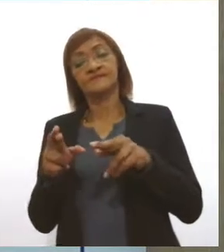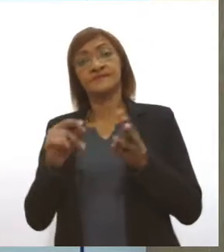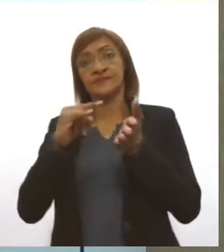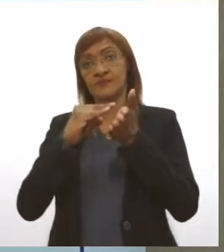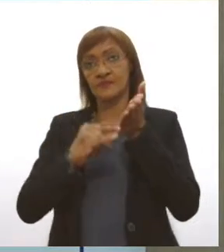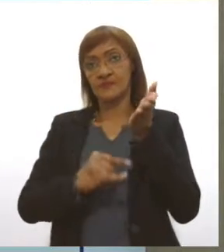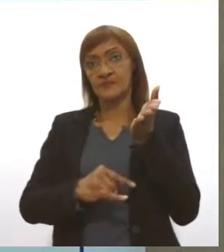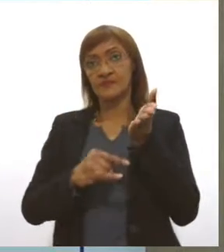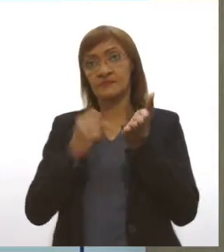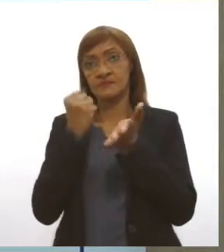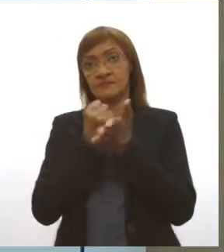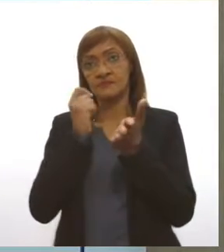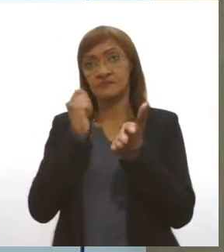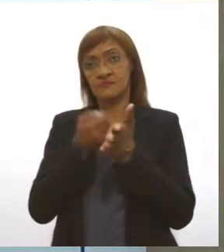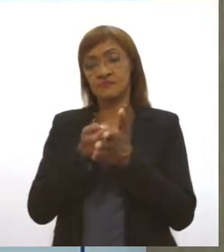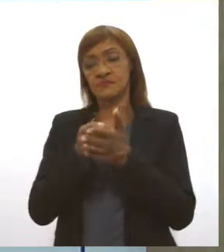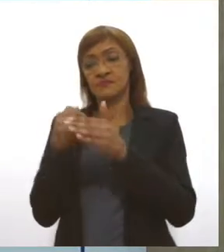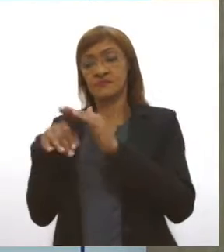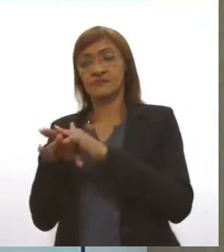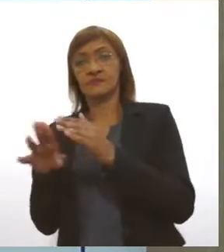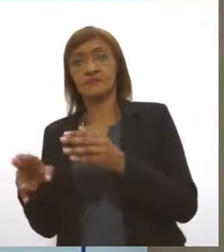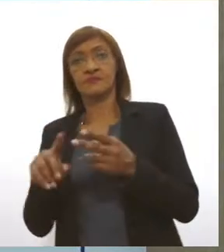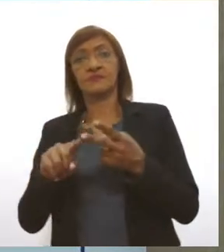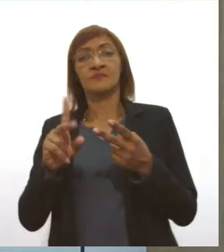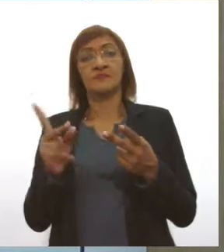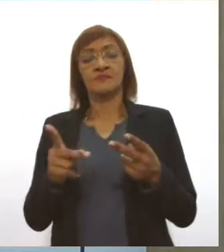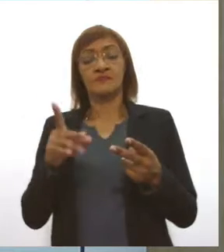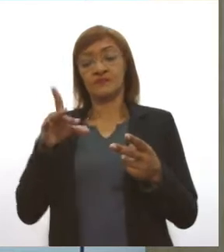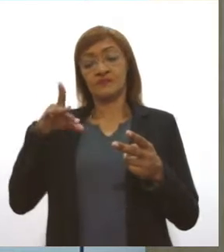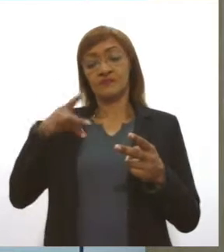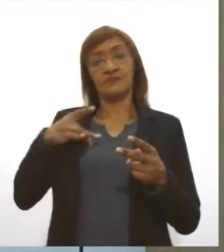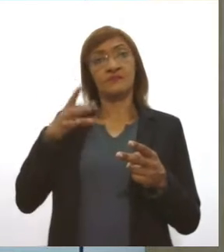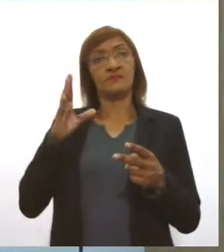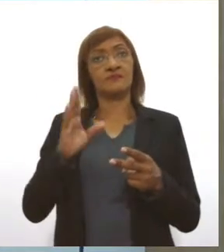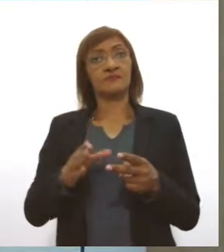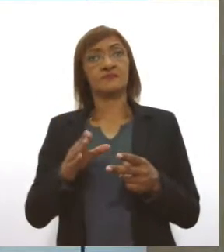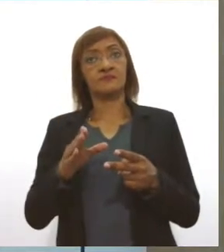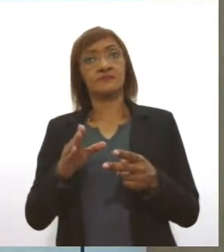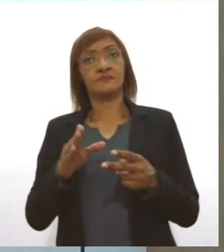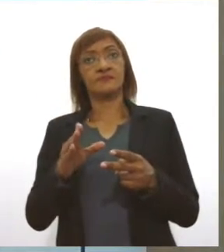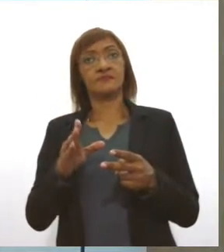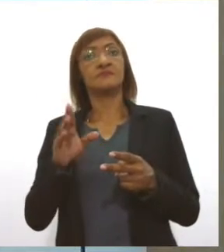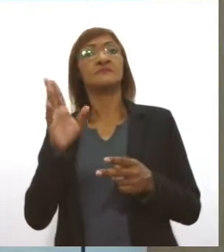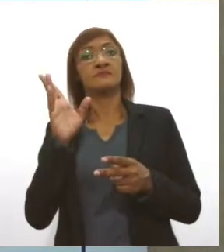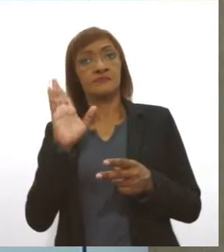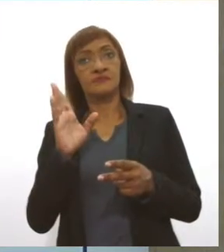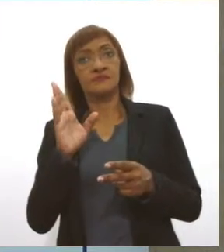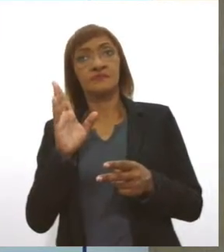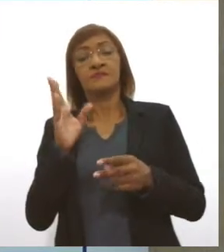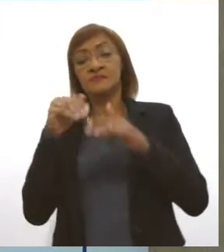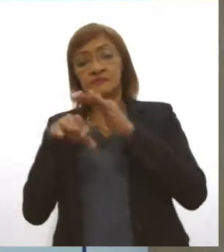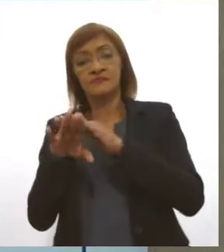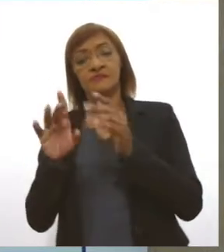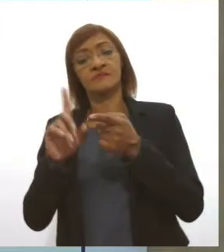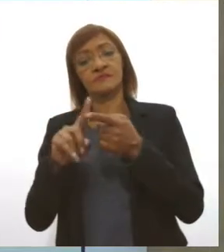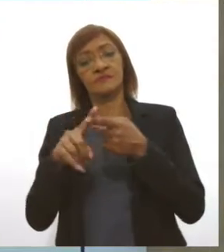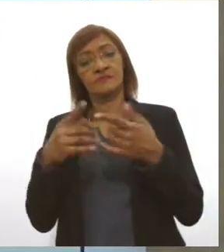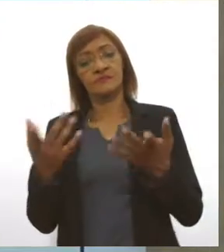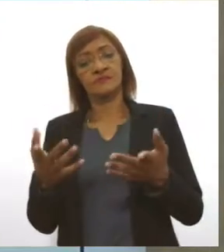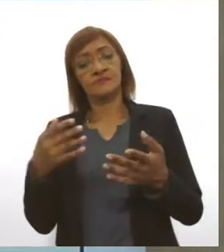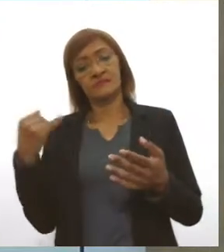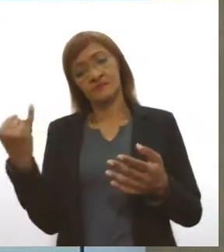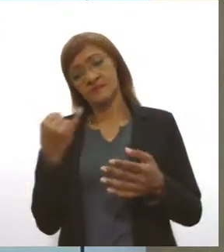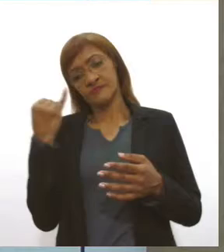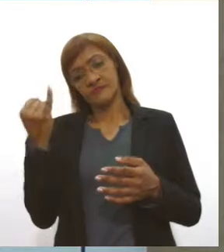não danificar a etiqueta ou a embalagem do produto e atender ao prazo que está estipulado lá na política. É importante também que o